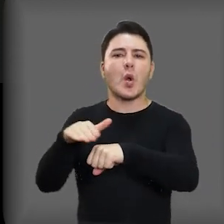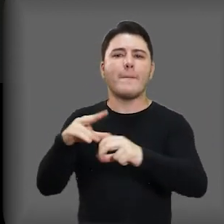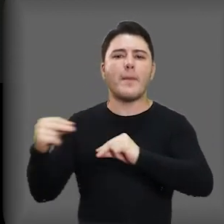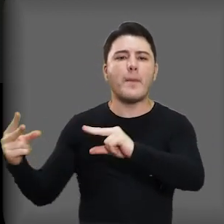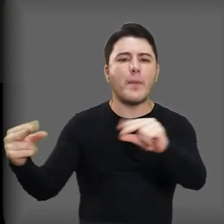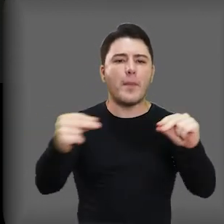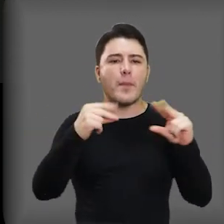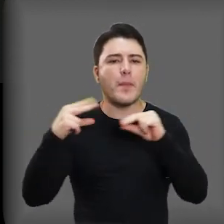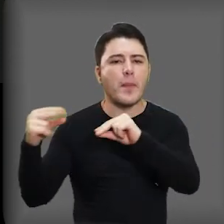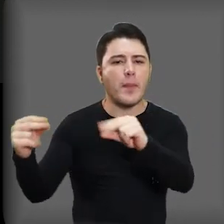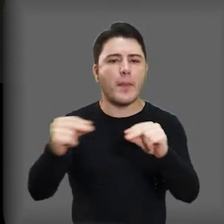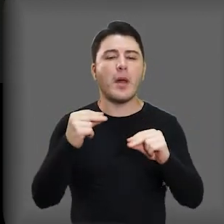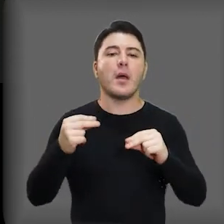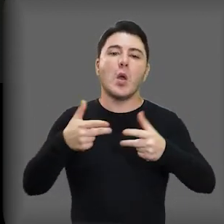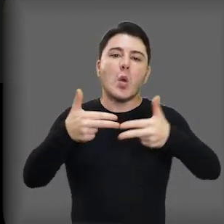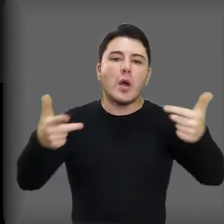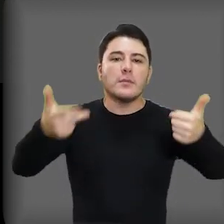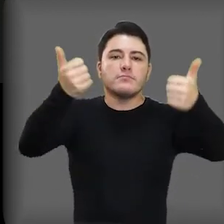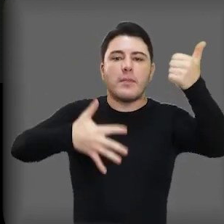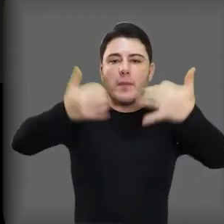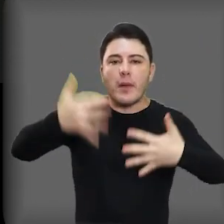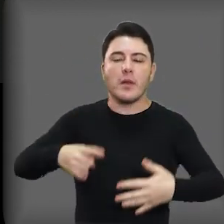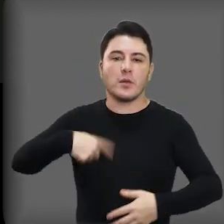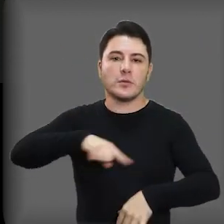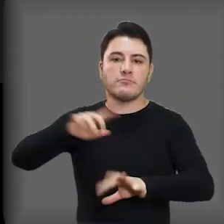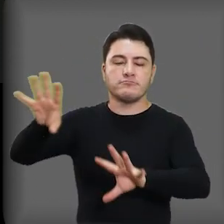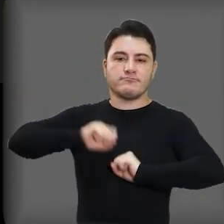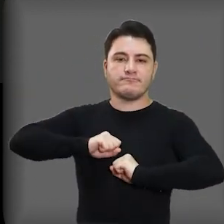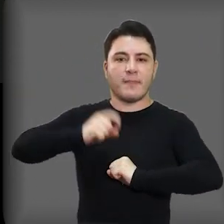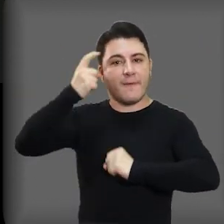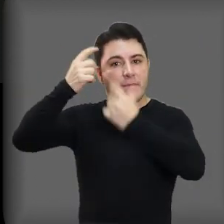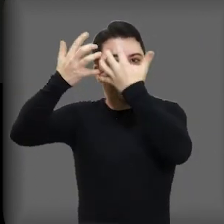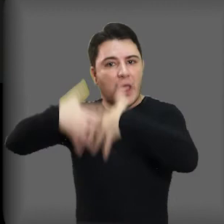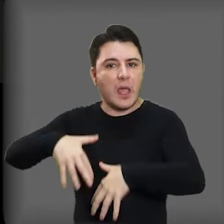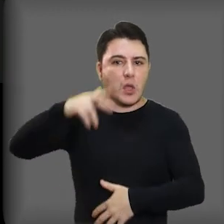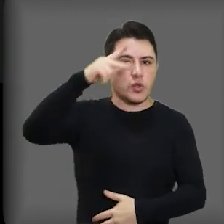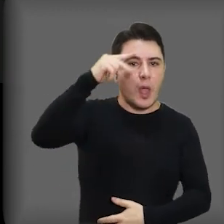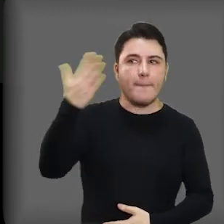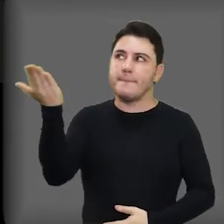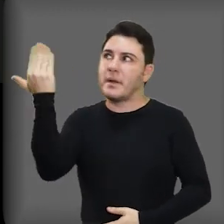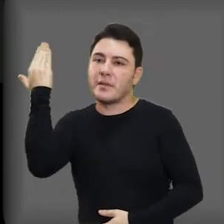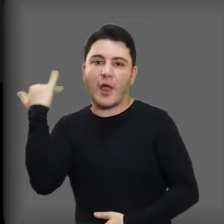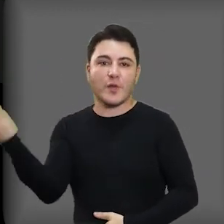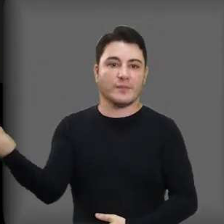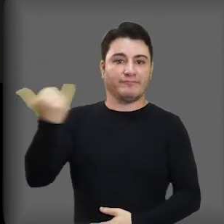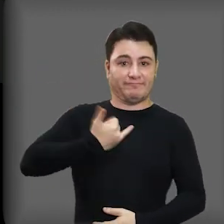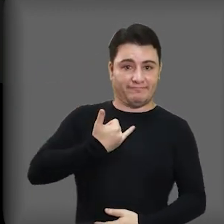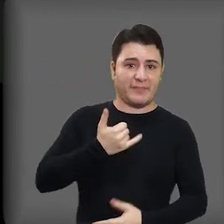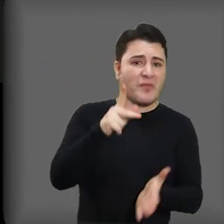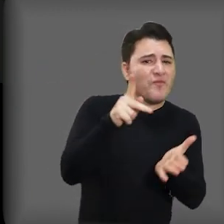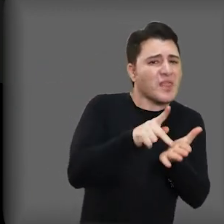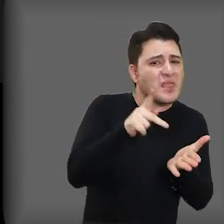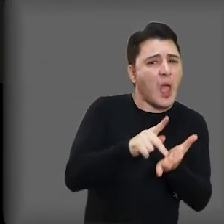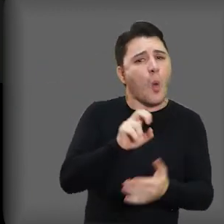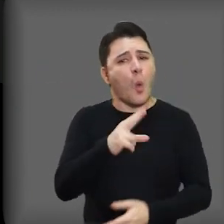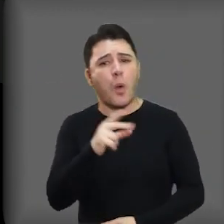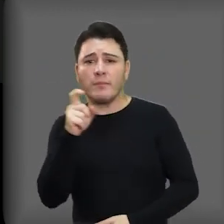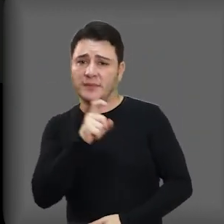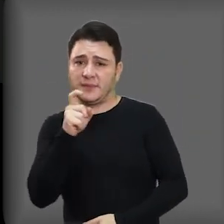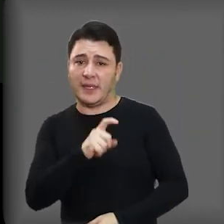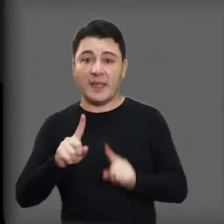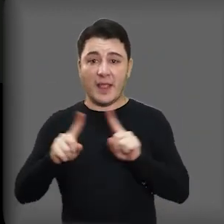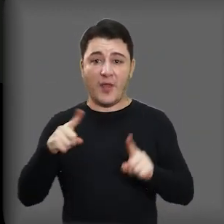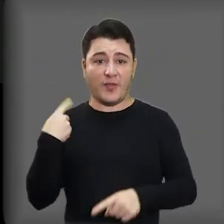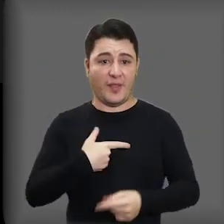permeabilizar para esses sentidos no que diz respeito a essas histórias oficiais que foram contadas, e da nossa parte,